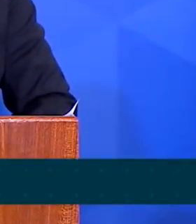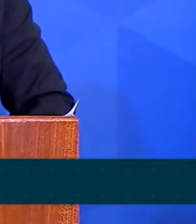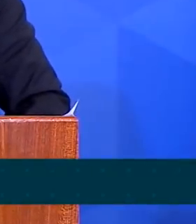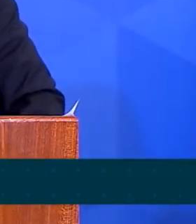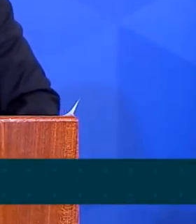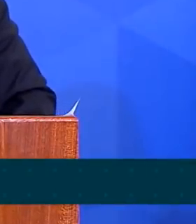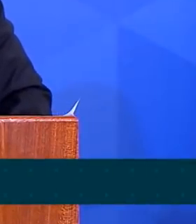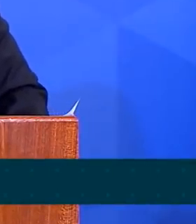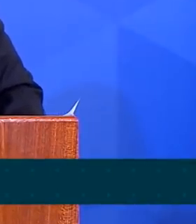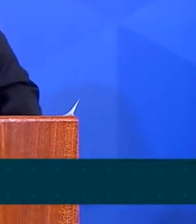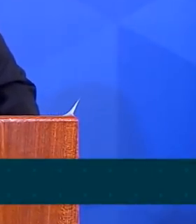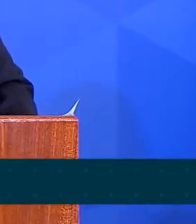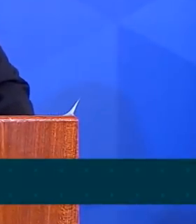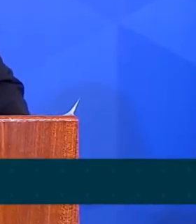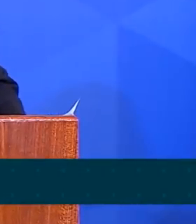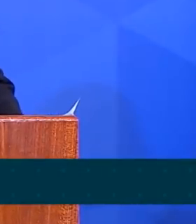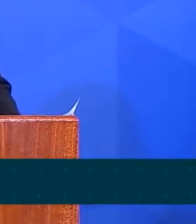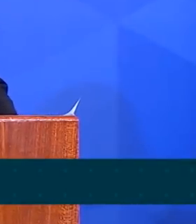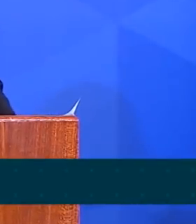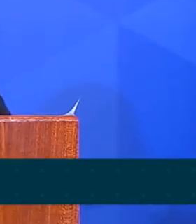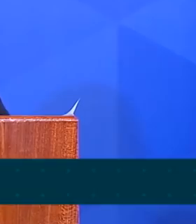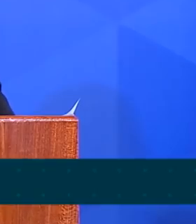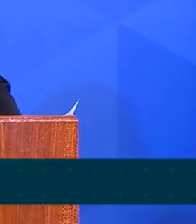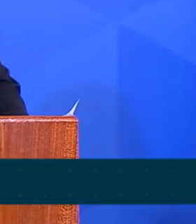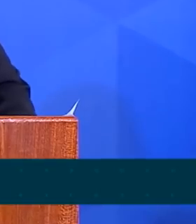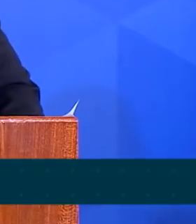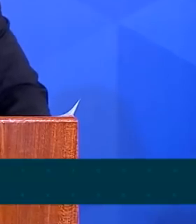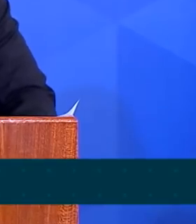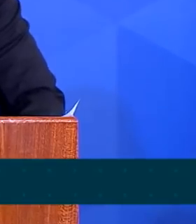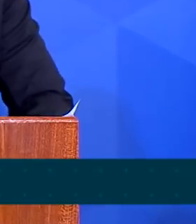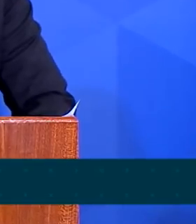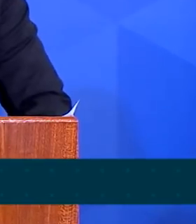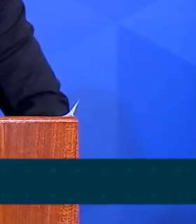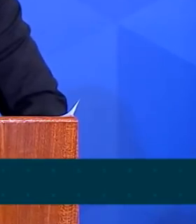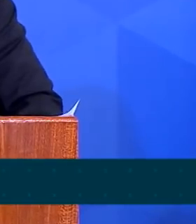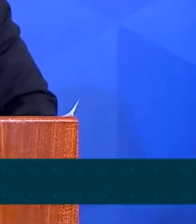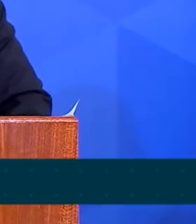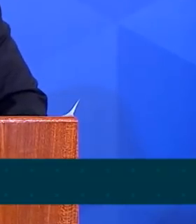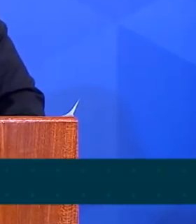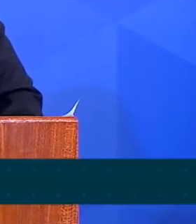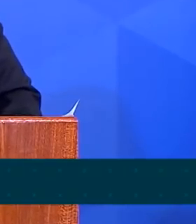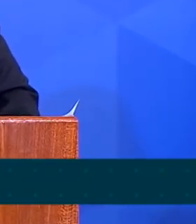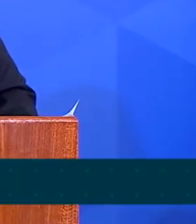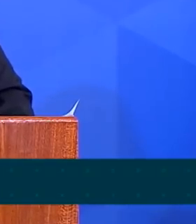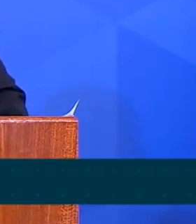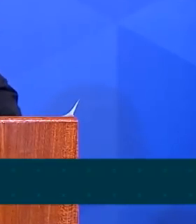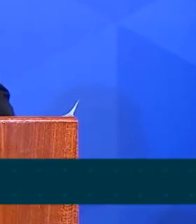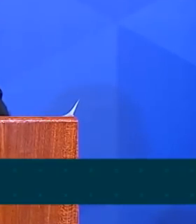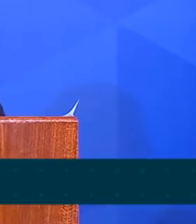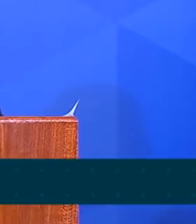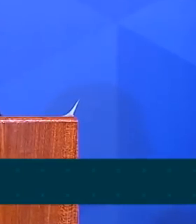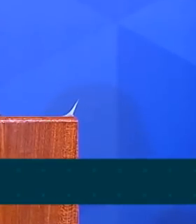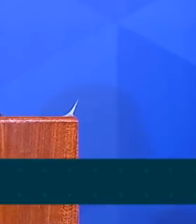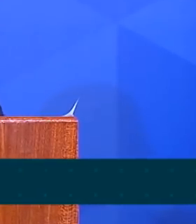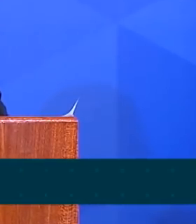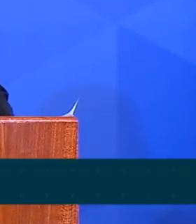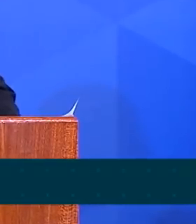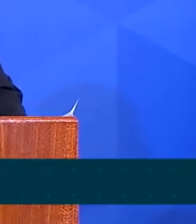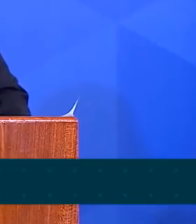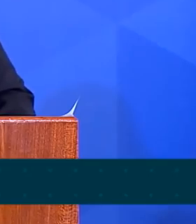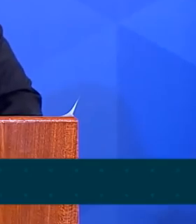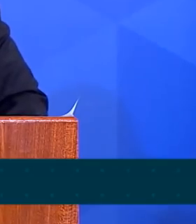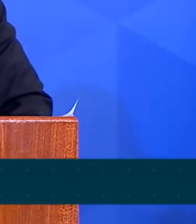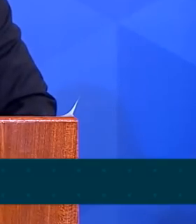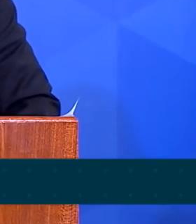aí os ministros incluídos, que trabalharam incessantemente, foram iluminados e conseguiram, com suas ações,